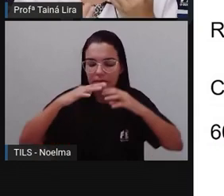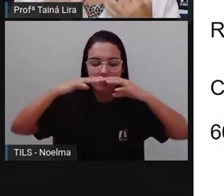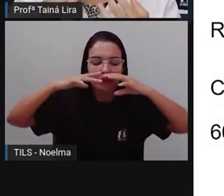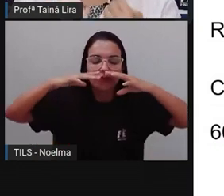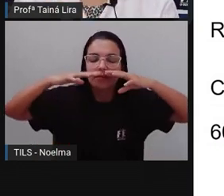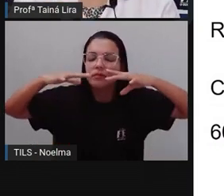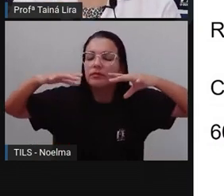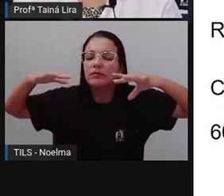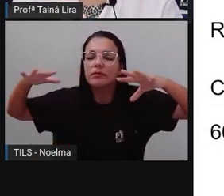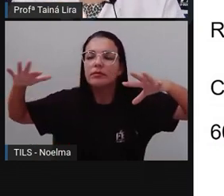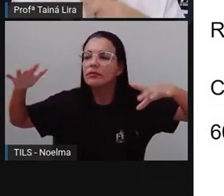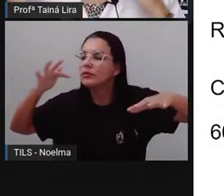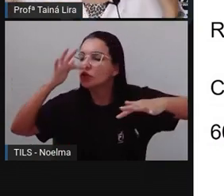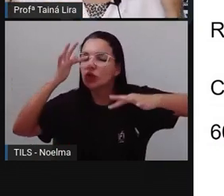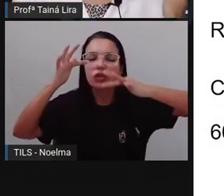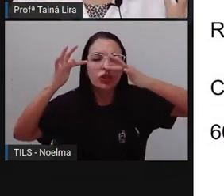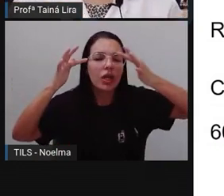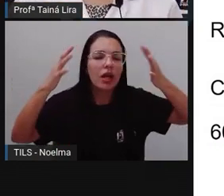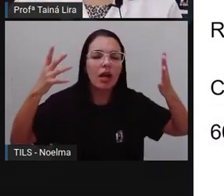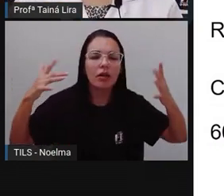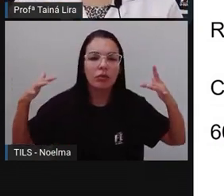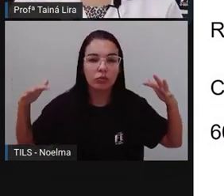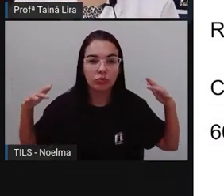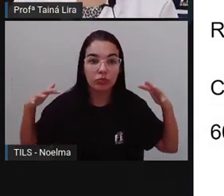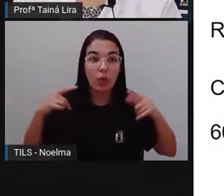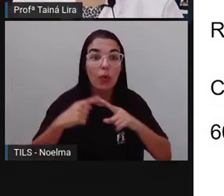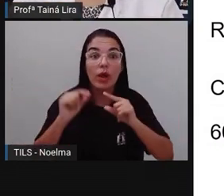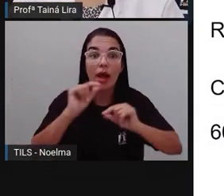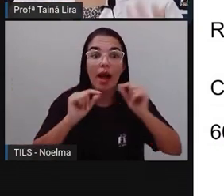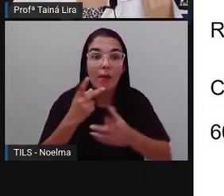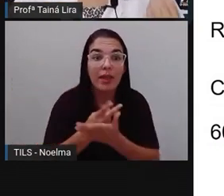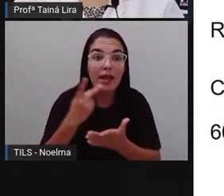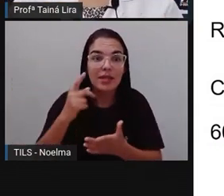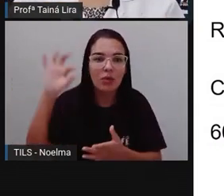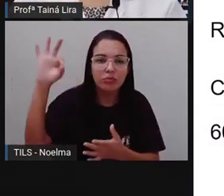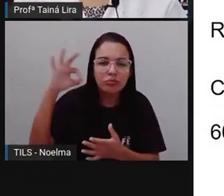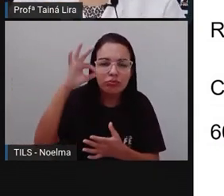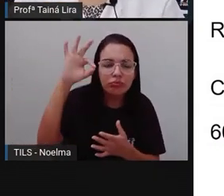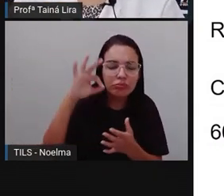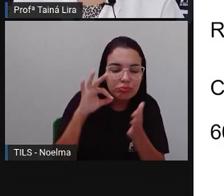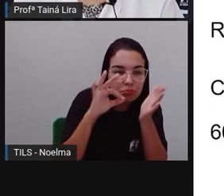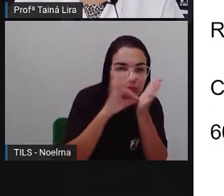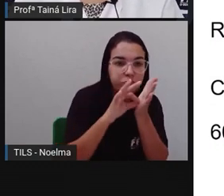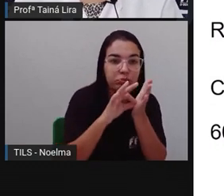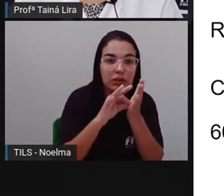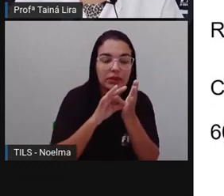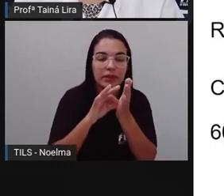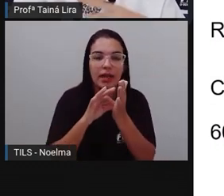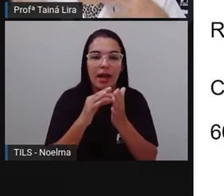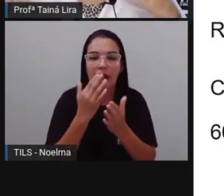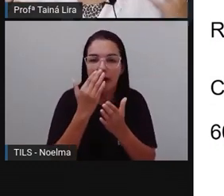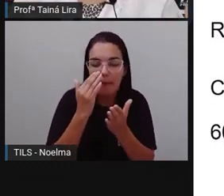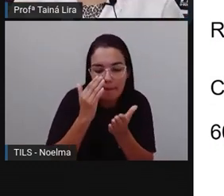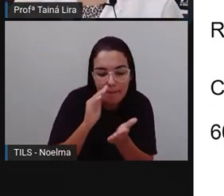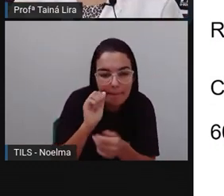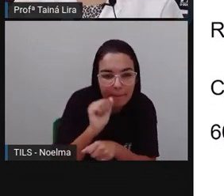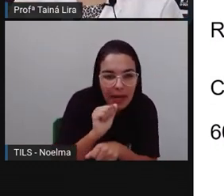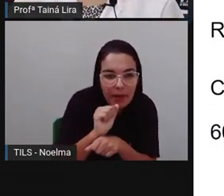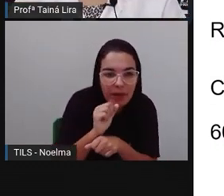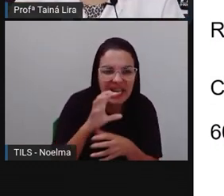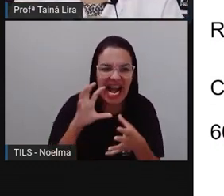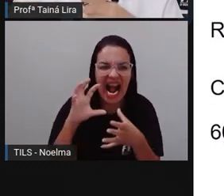esses pequenos animais. E aí ela se alimenta desses animais. Tá bom? E existem mais de 600